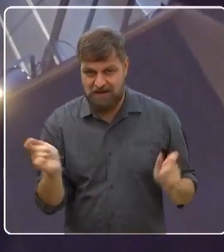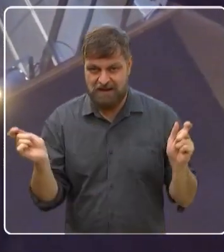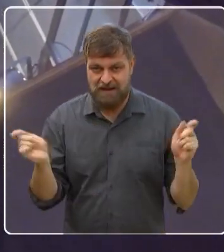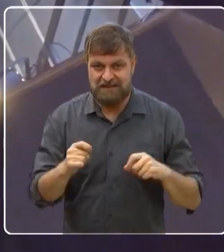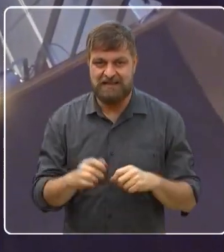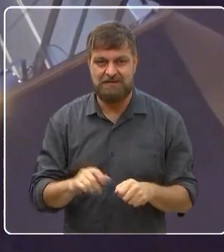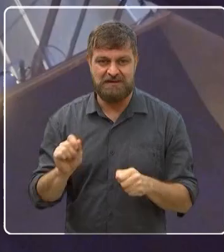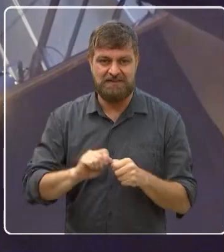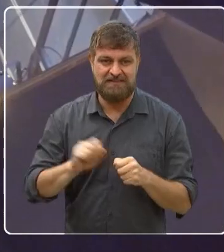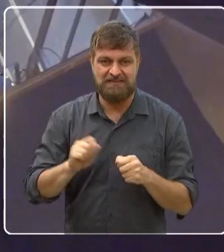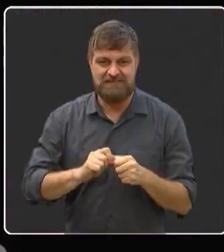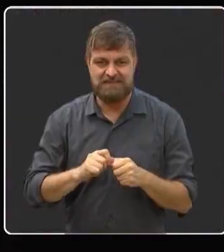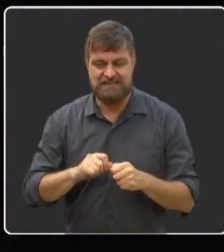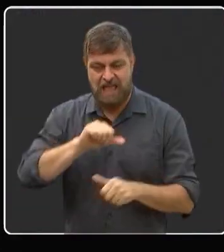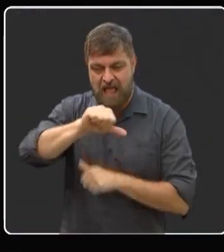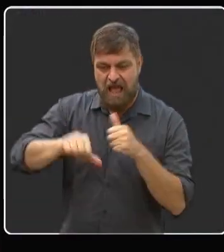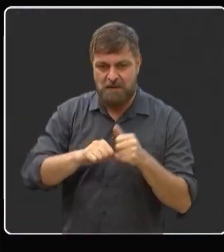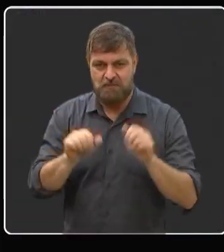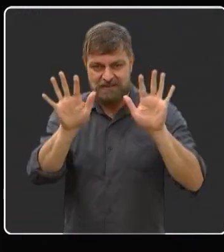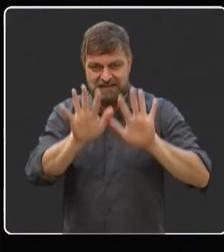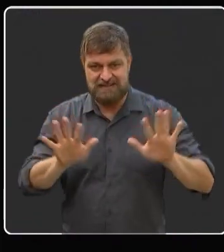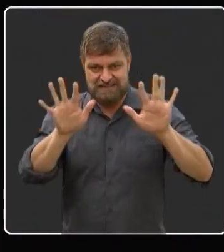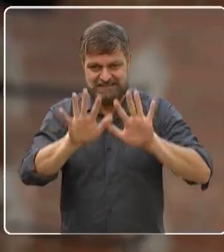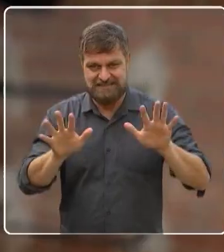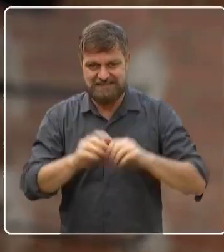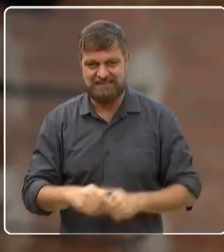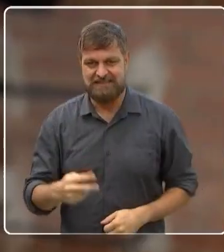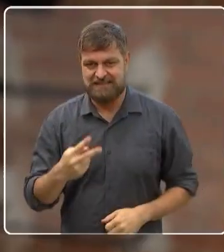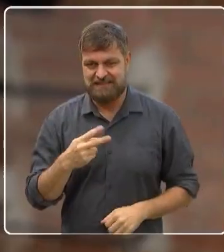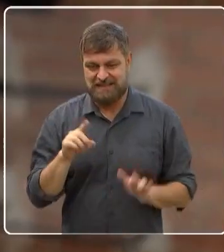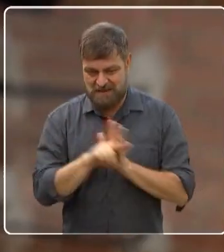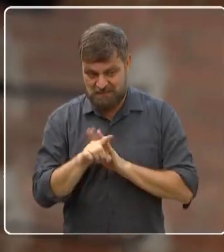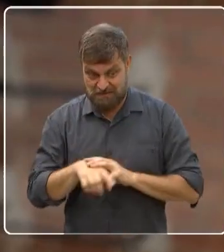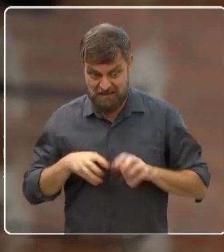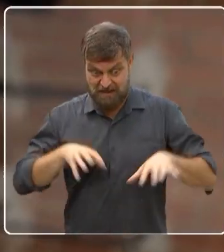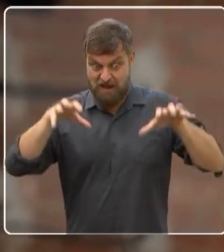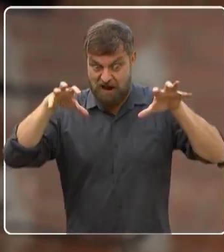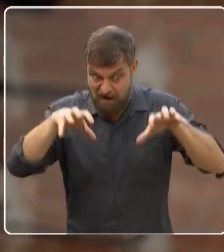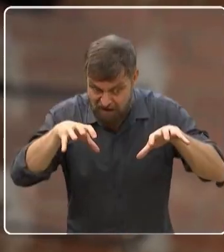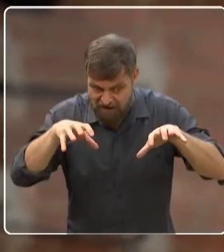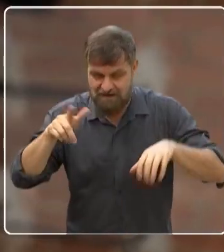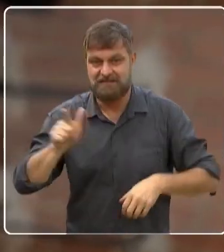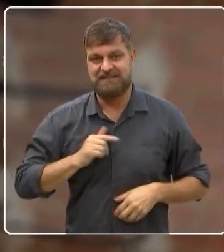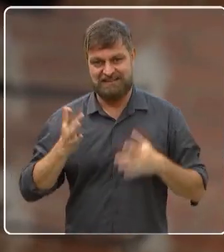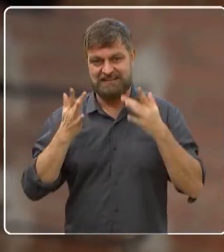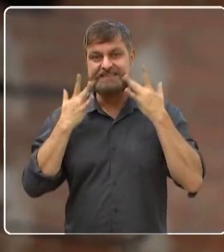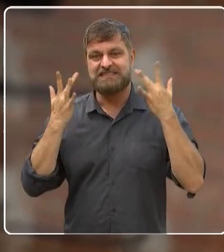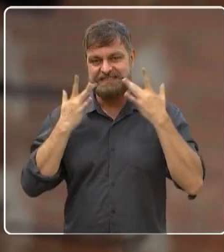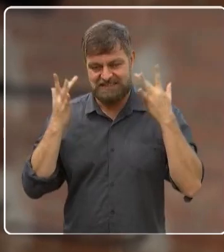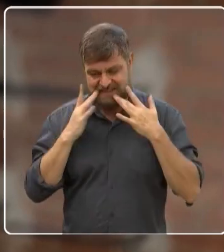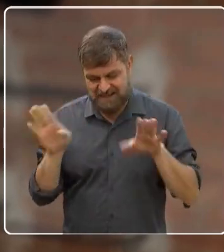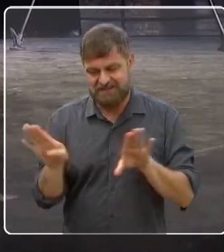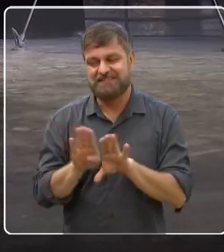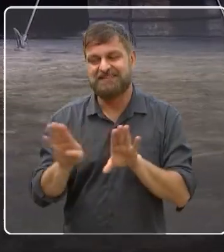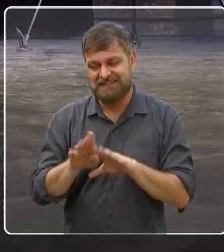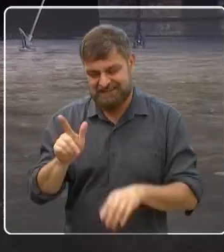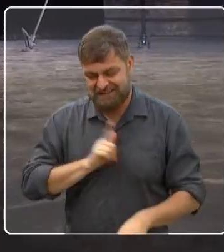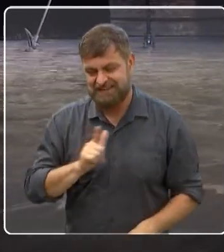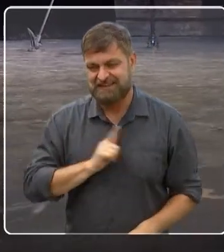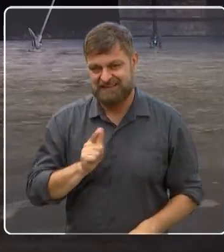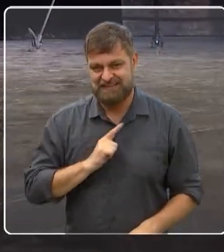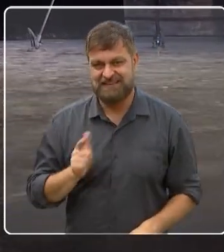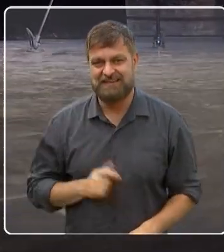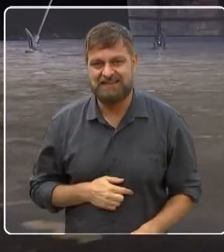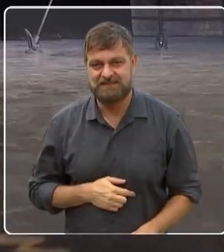você enforcar cenário. E aqui tem assombração? Olha, André, como todo teatro tem. Você sabe que aqui